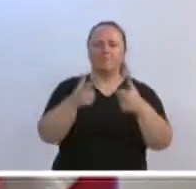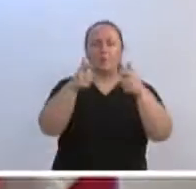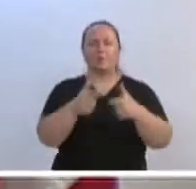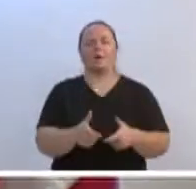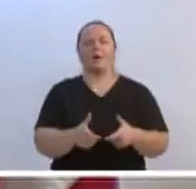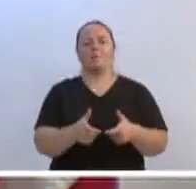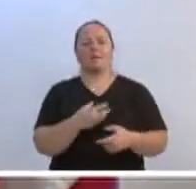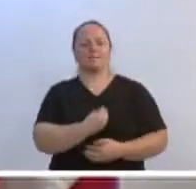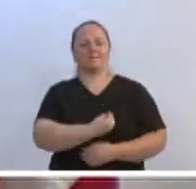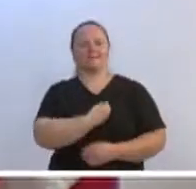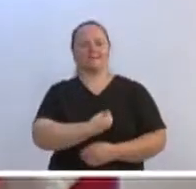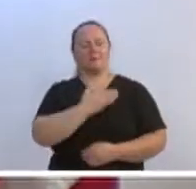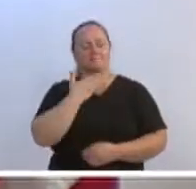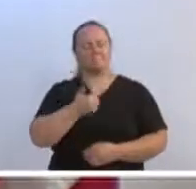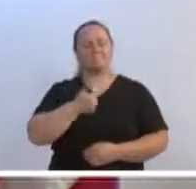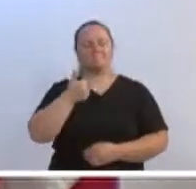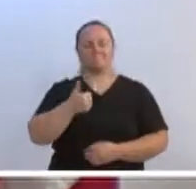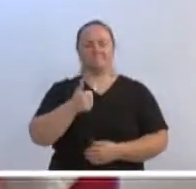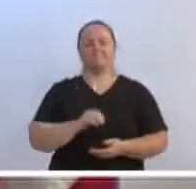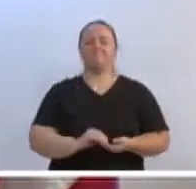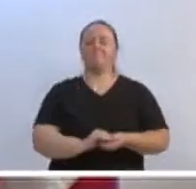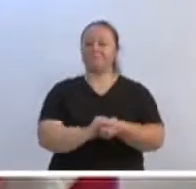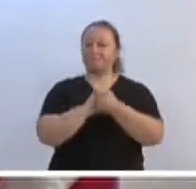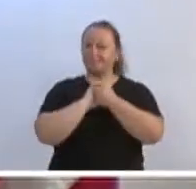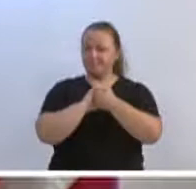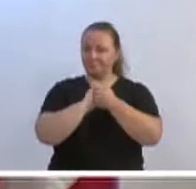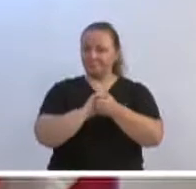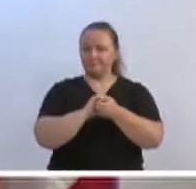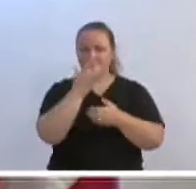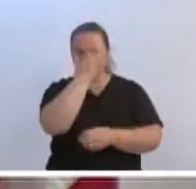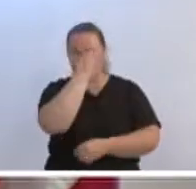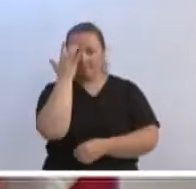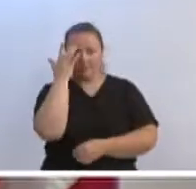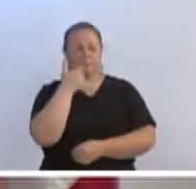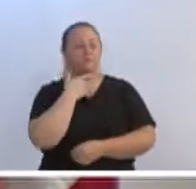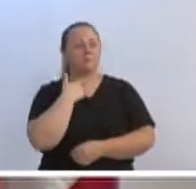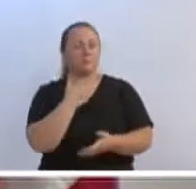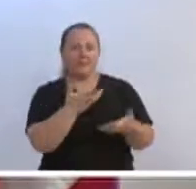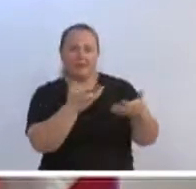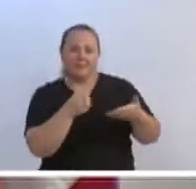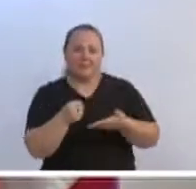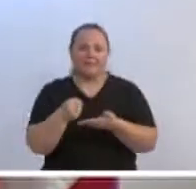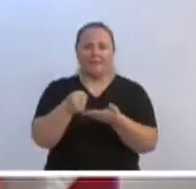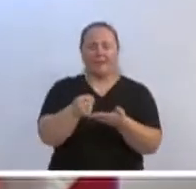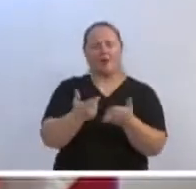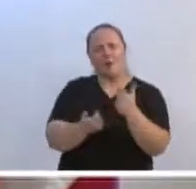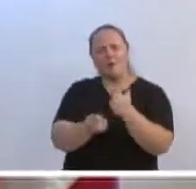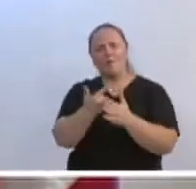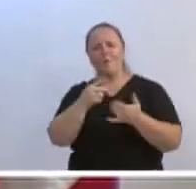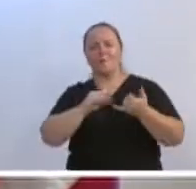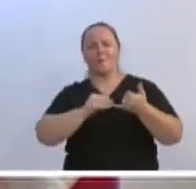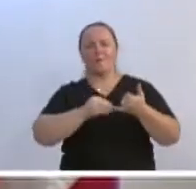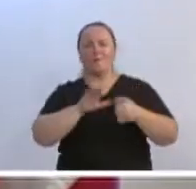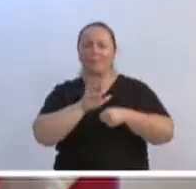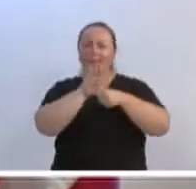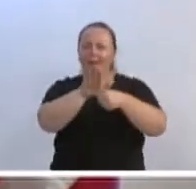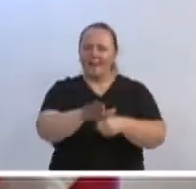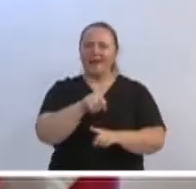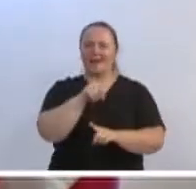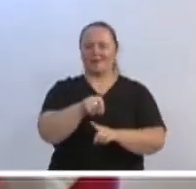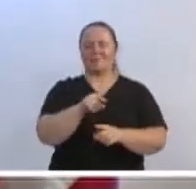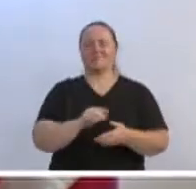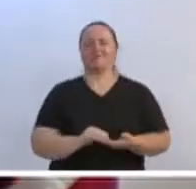melhor para todos nós. Parabéns. E quem quiser contribuir, passe lá na feijoada, colabore com essa causa importante